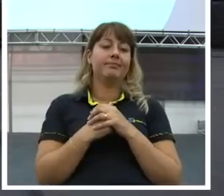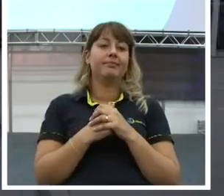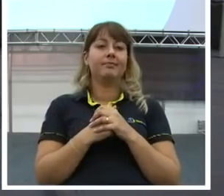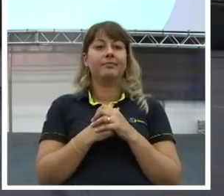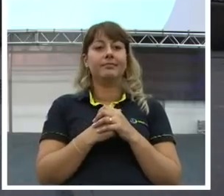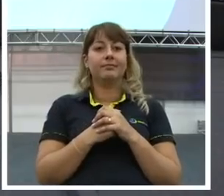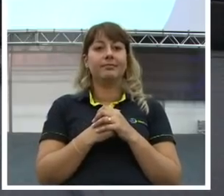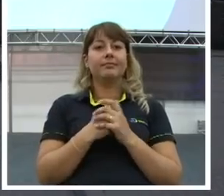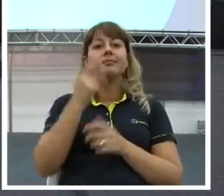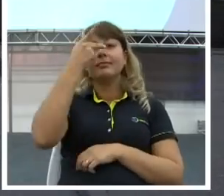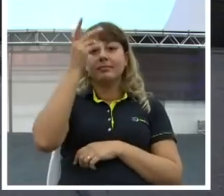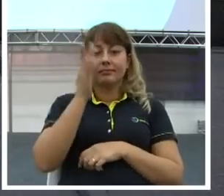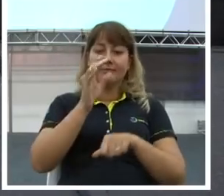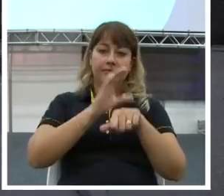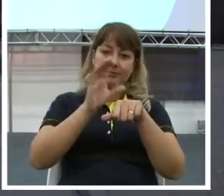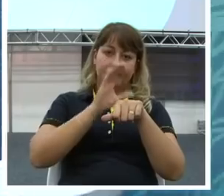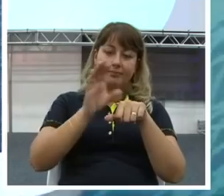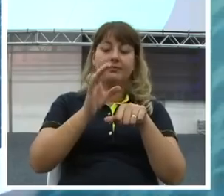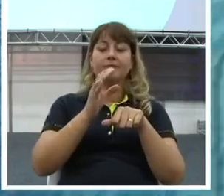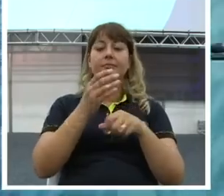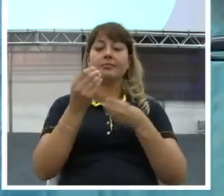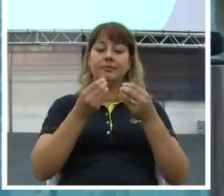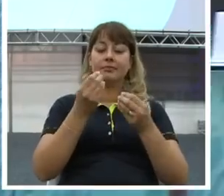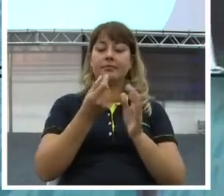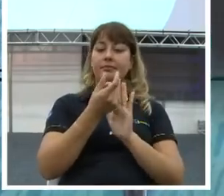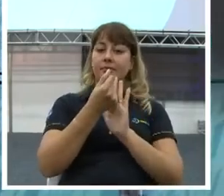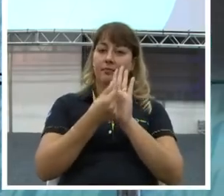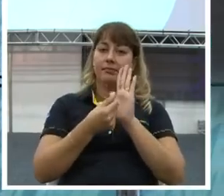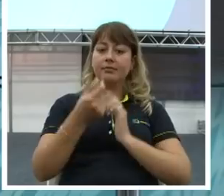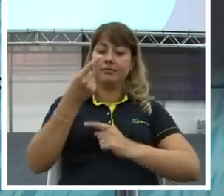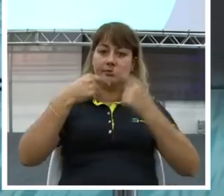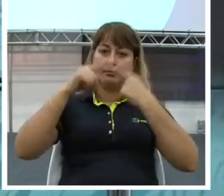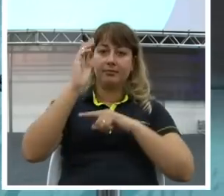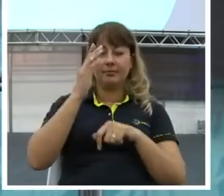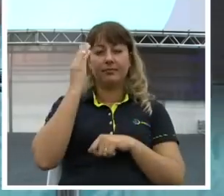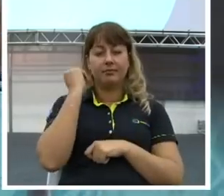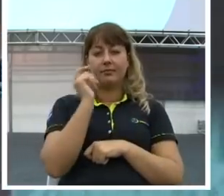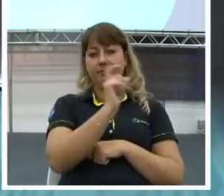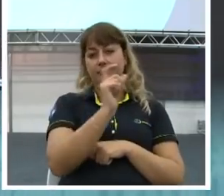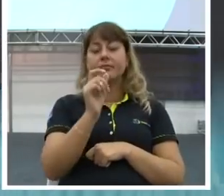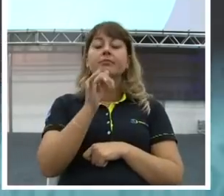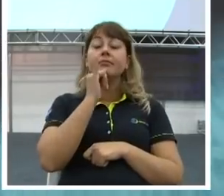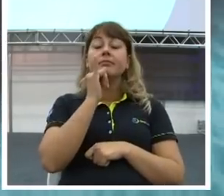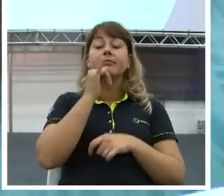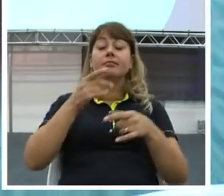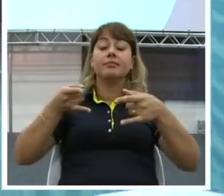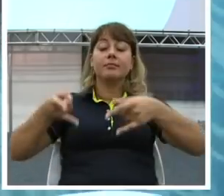programas de educação financeira. Colchão financeiro é o seguinte. Quanto você ganha por mês?